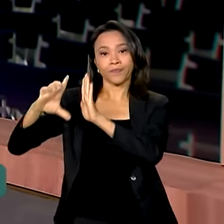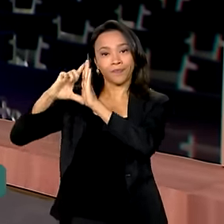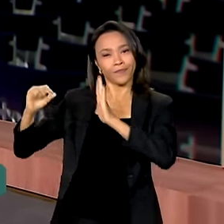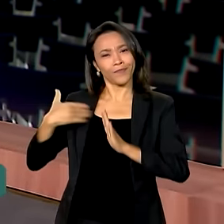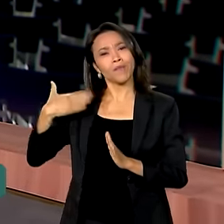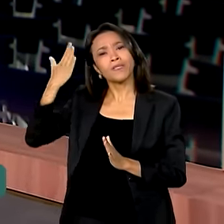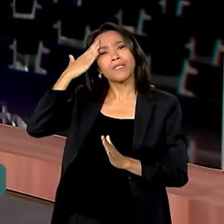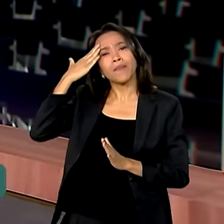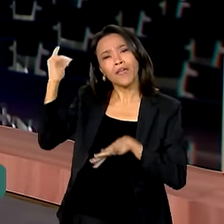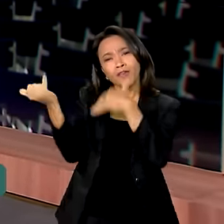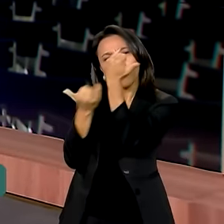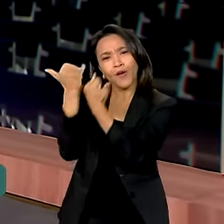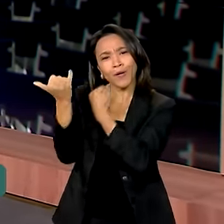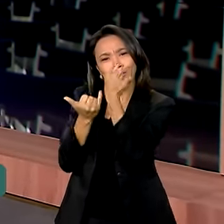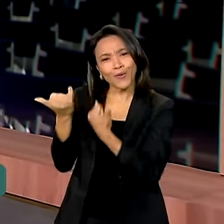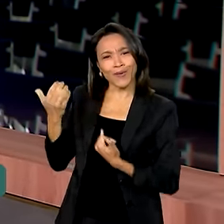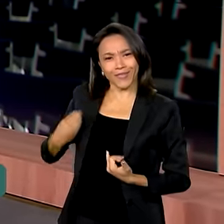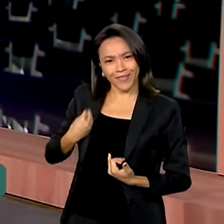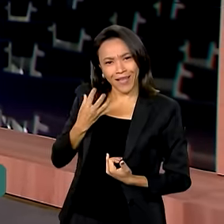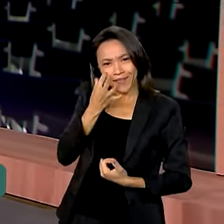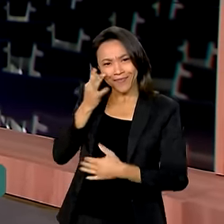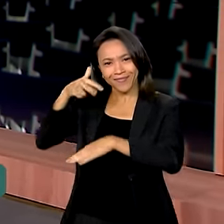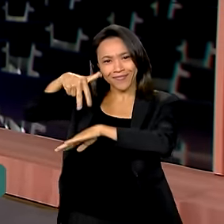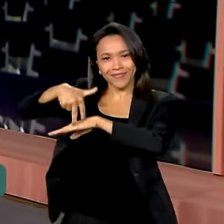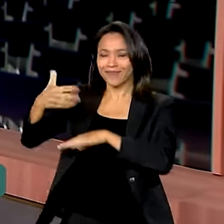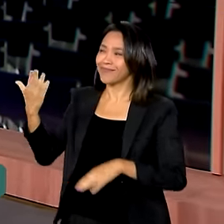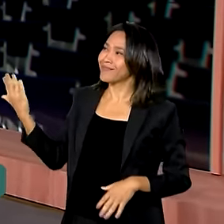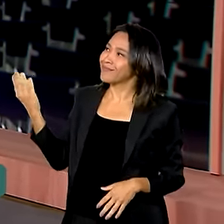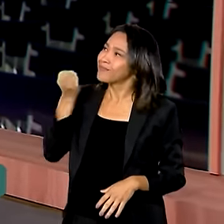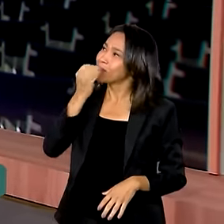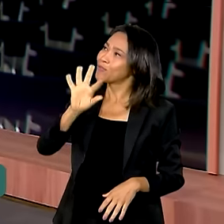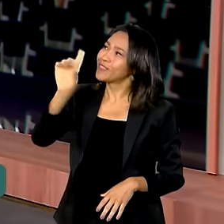ao vivo com a repórter Jéssica Gonçalves. Oi, Jéssica, bom dia.